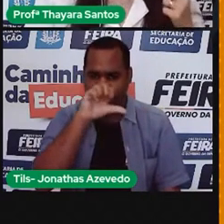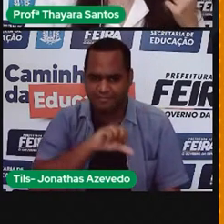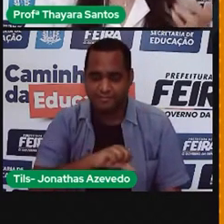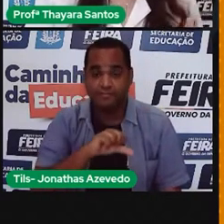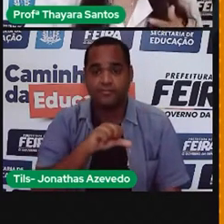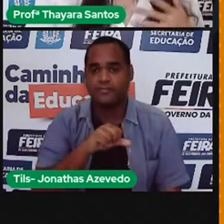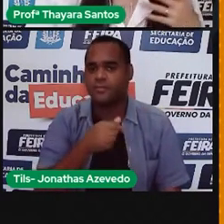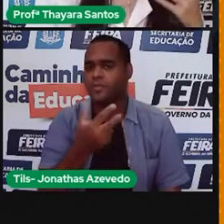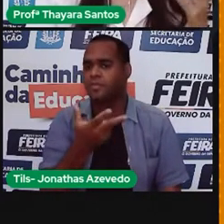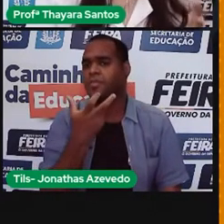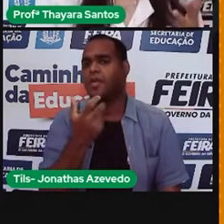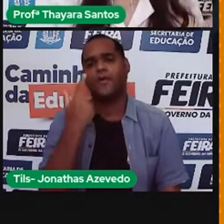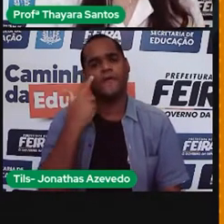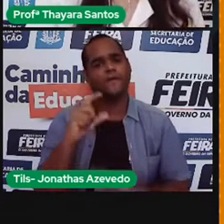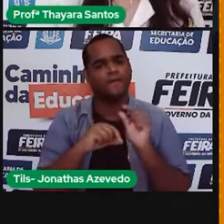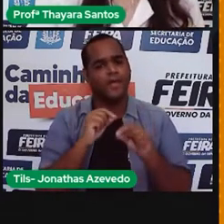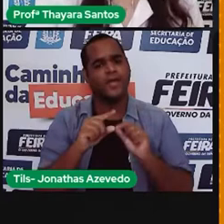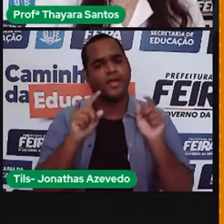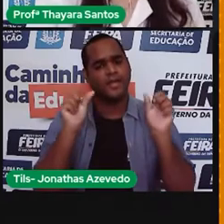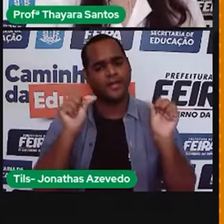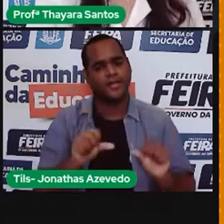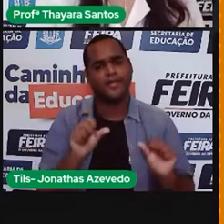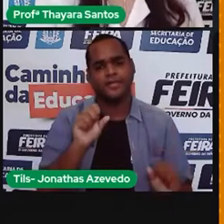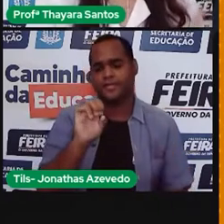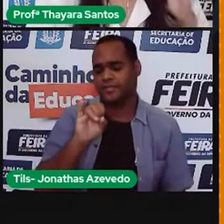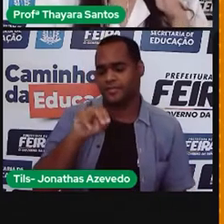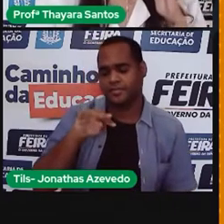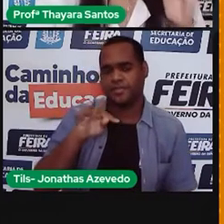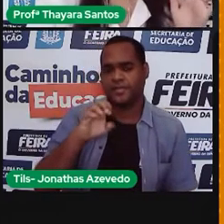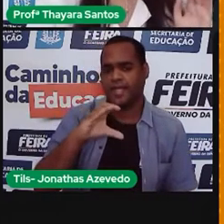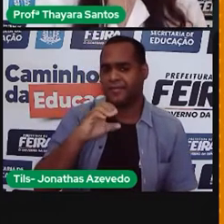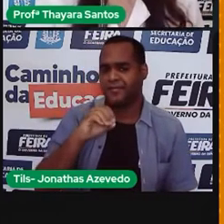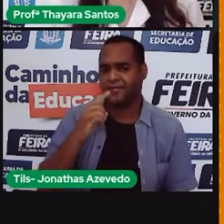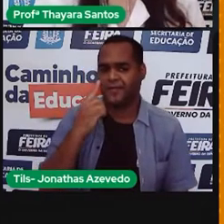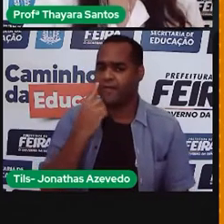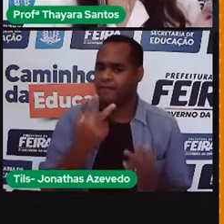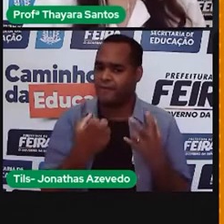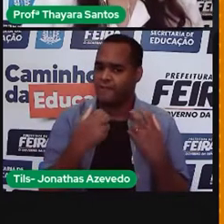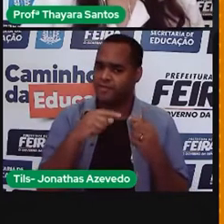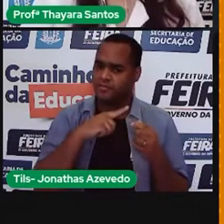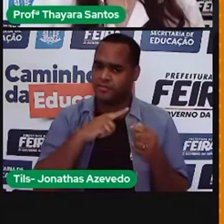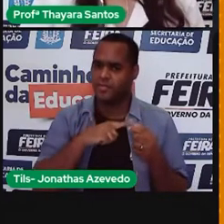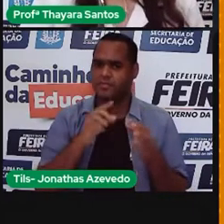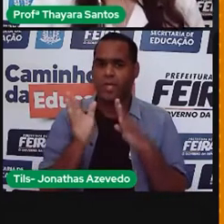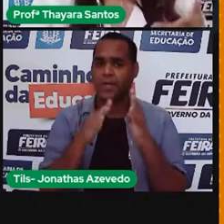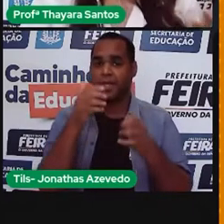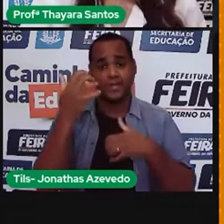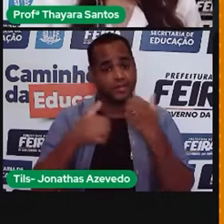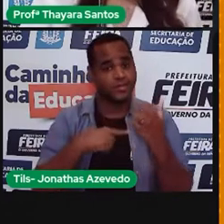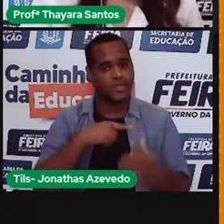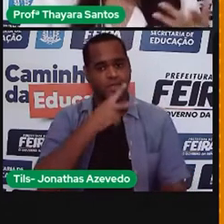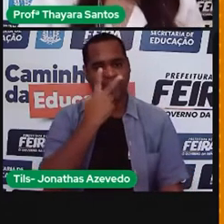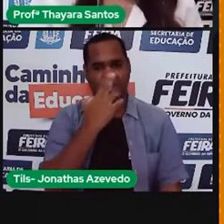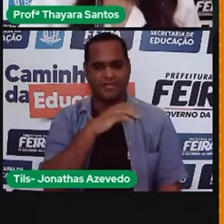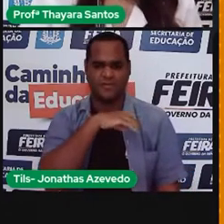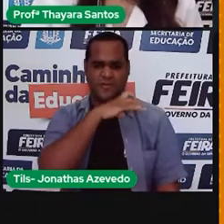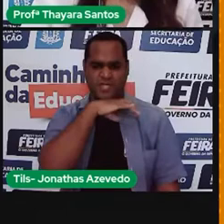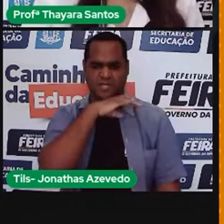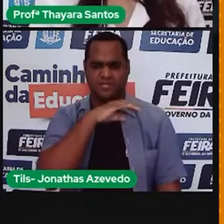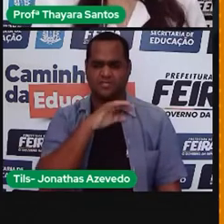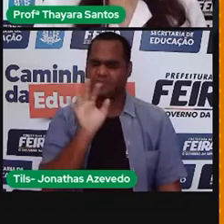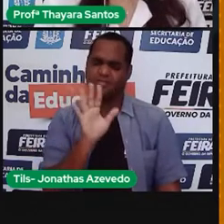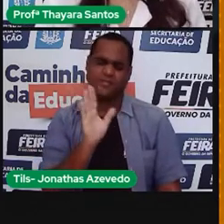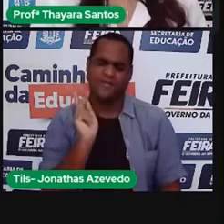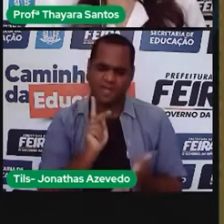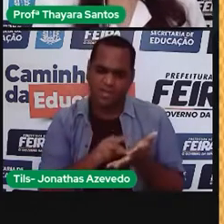gente vê assim, falando, ah, essa coisa é sintética, muitas vezes a gente, na nossa cabeça, imagina que tudo que é sintético é ruim. Será que isso é verdade?